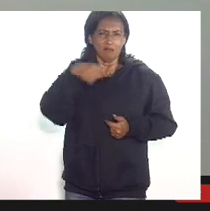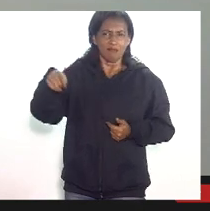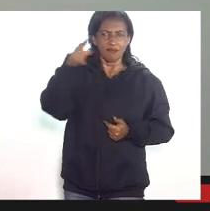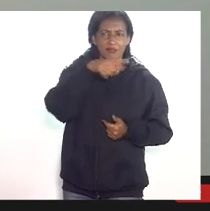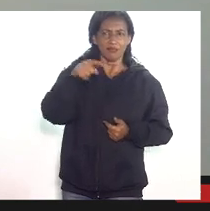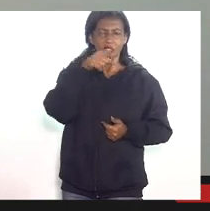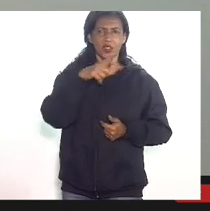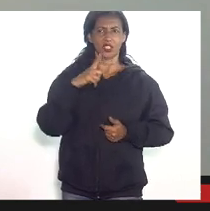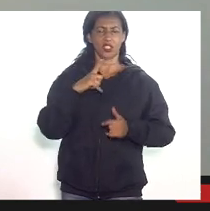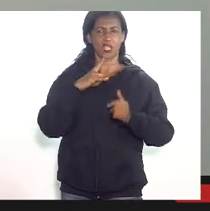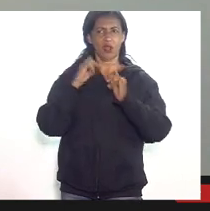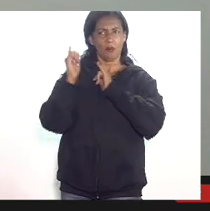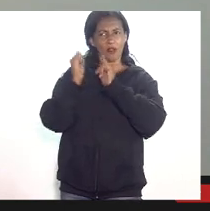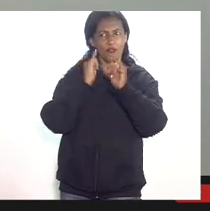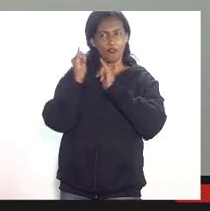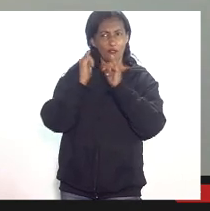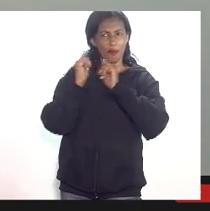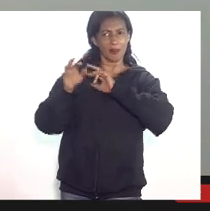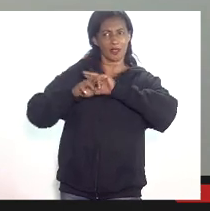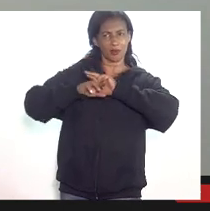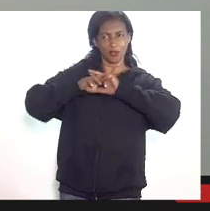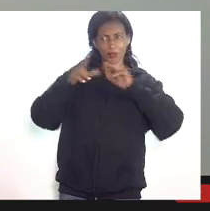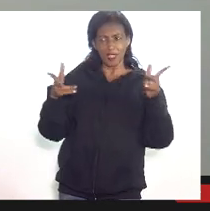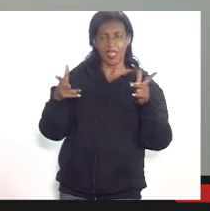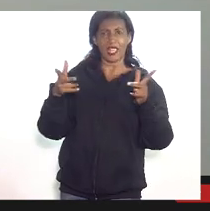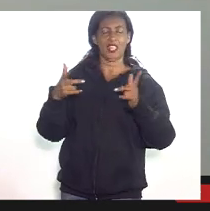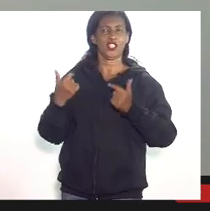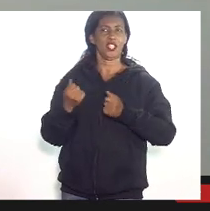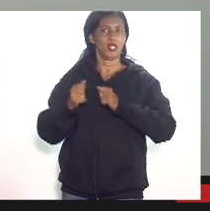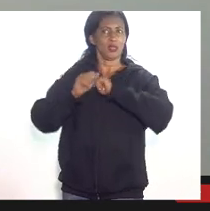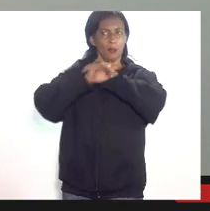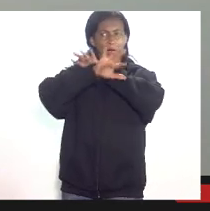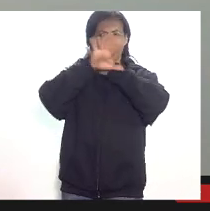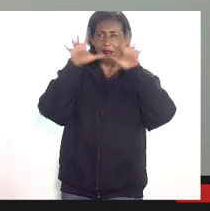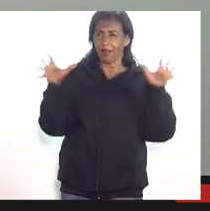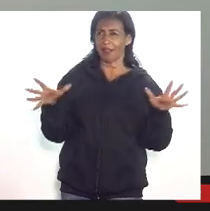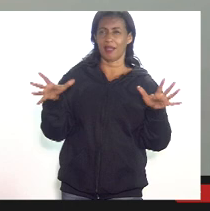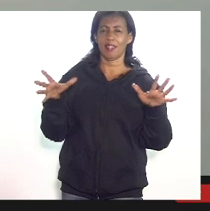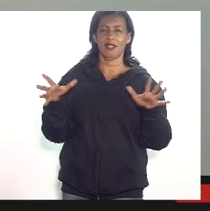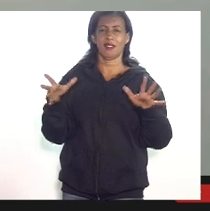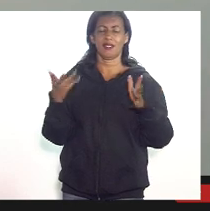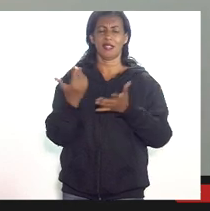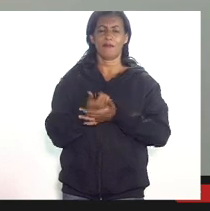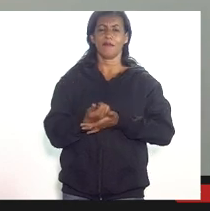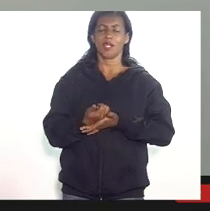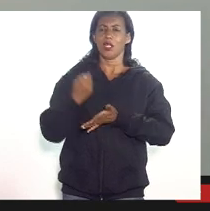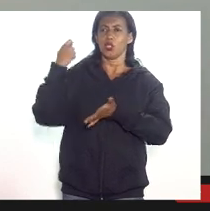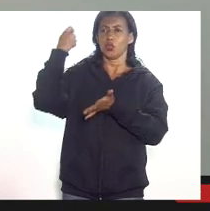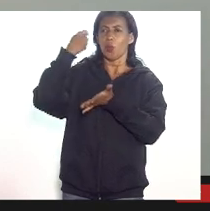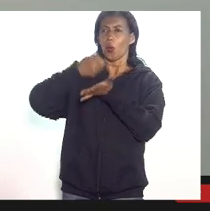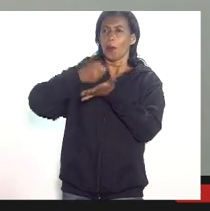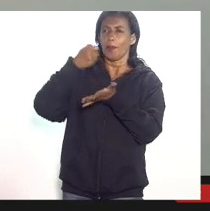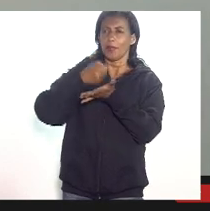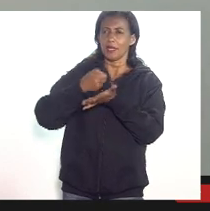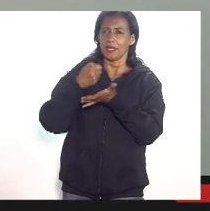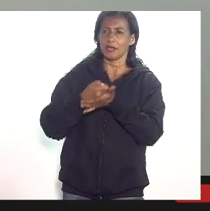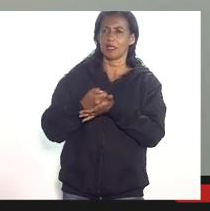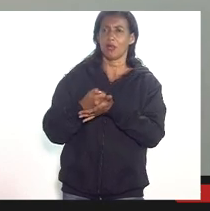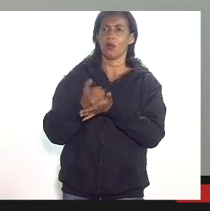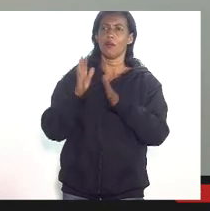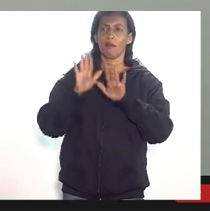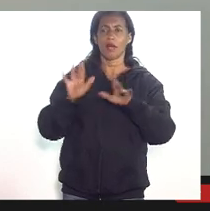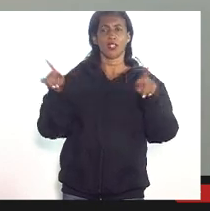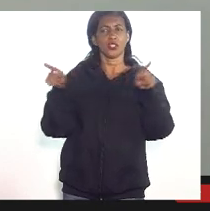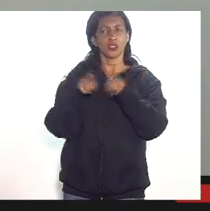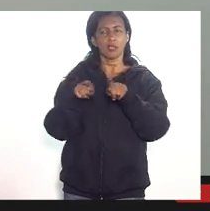nós temos imaginado que realmente nós estamos impossibilitados de diretamente constituir o alto de infração de obrigação principal porém nós